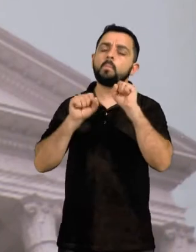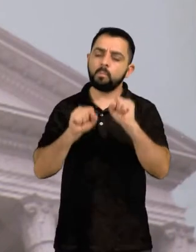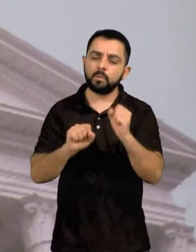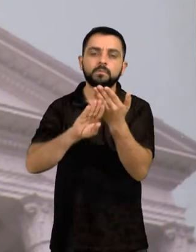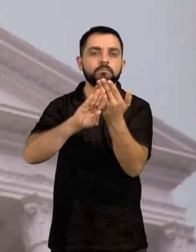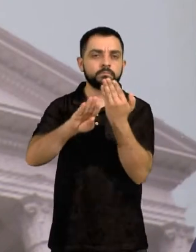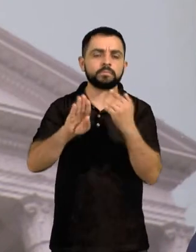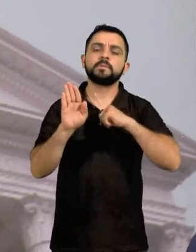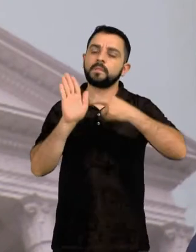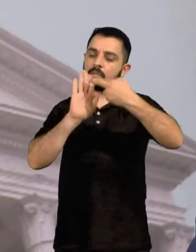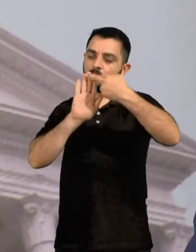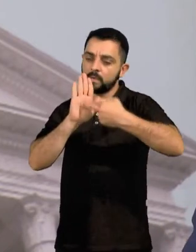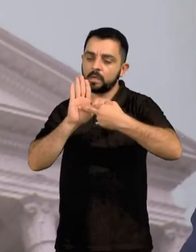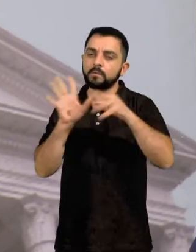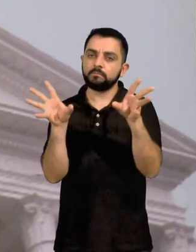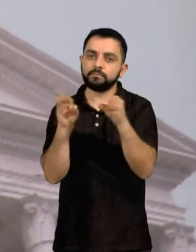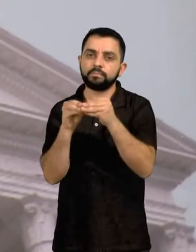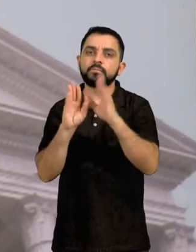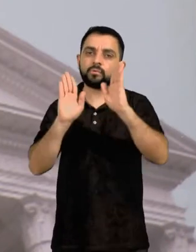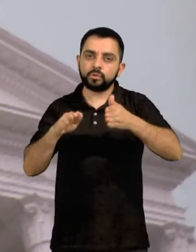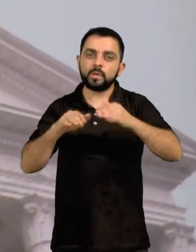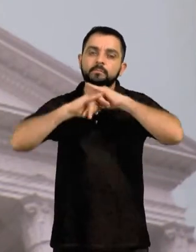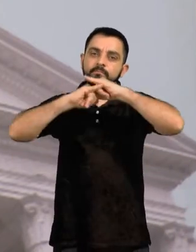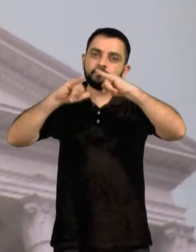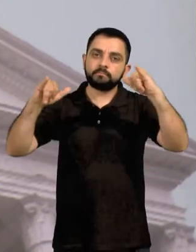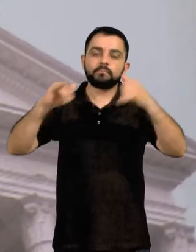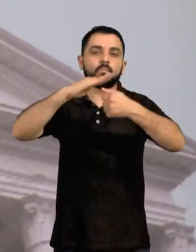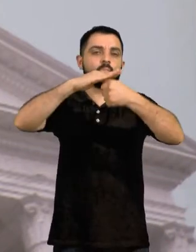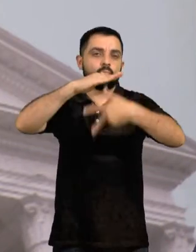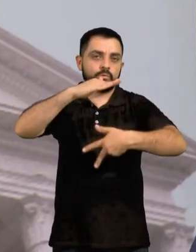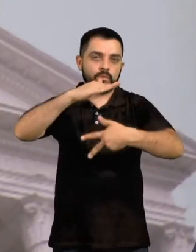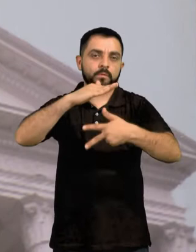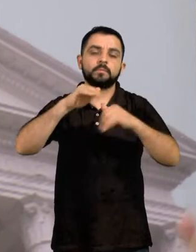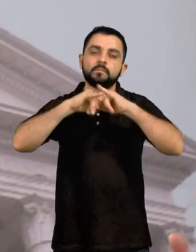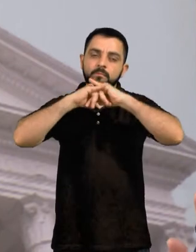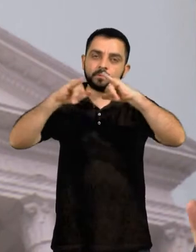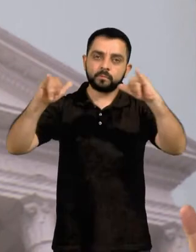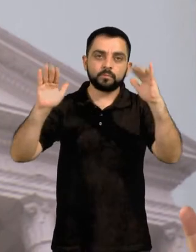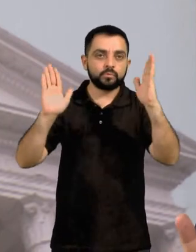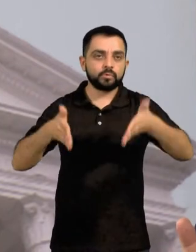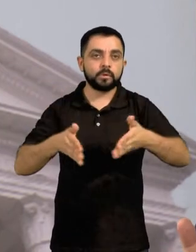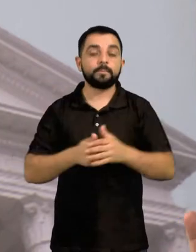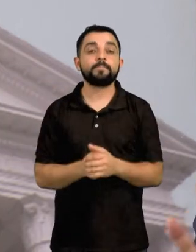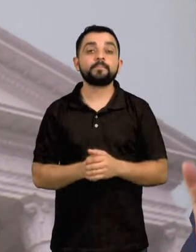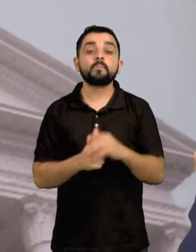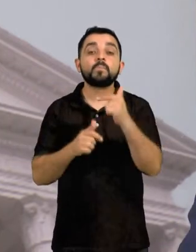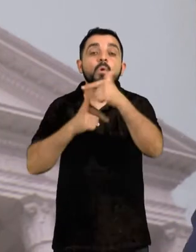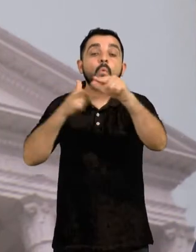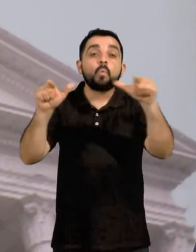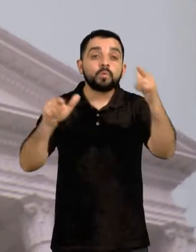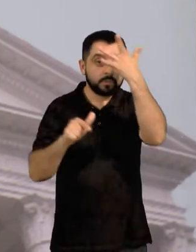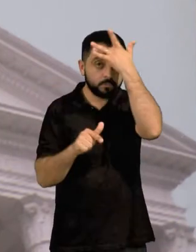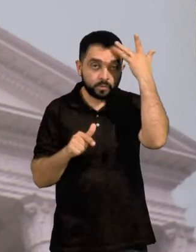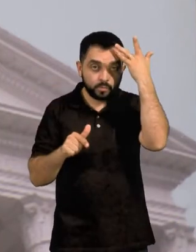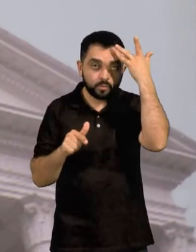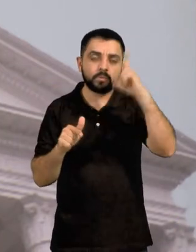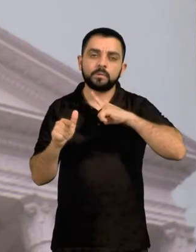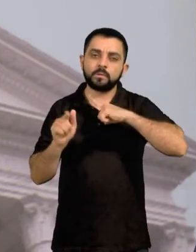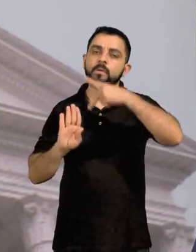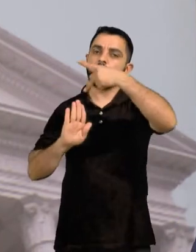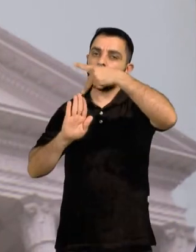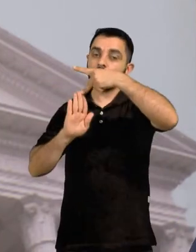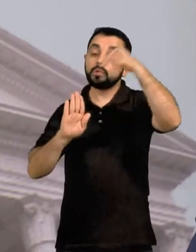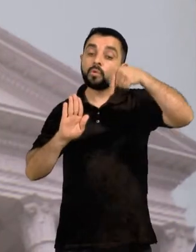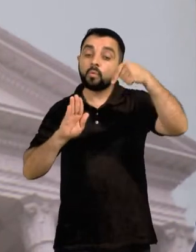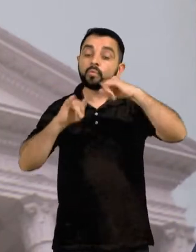conforme procedimentos simplificados que estão sendo divulgados pela nossa Progep. A todos os demais trabalhadores, de acordo com a portaria que emitiu hoje,